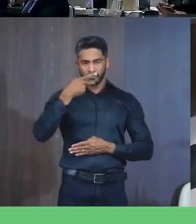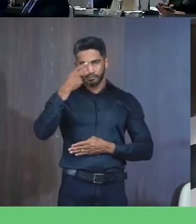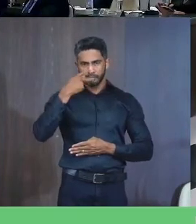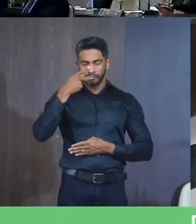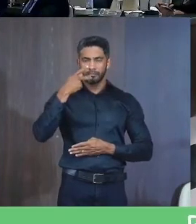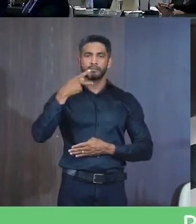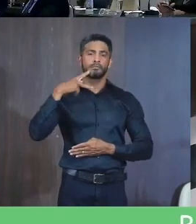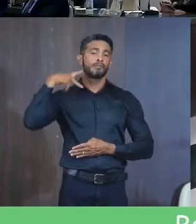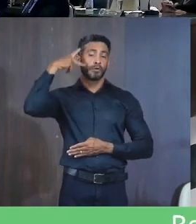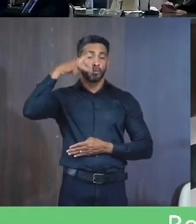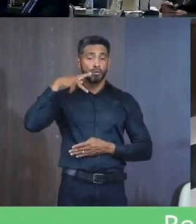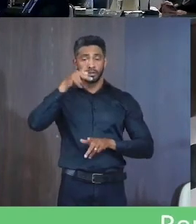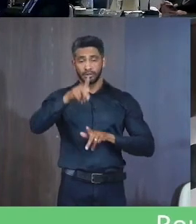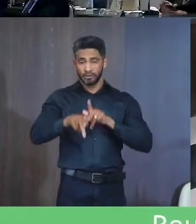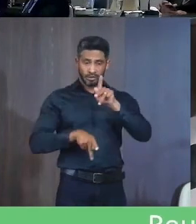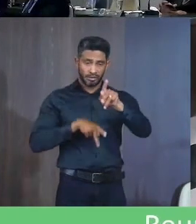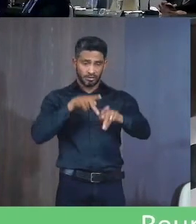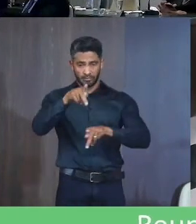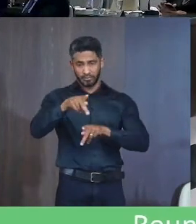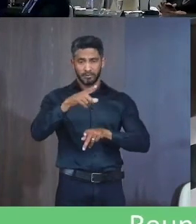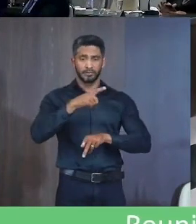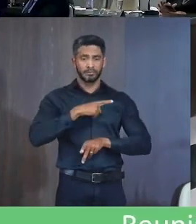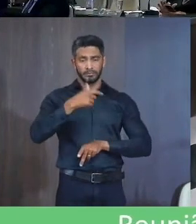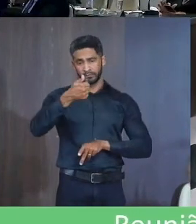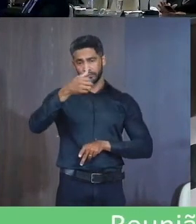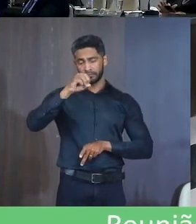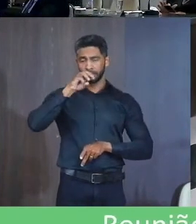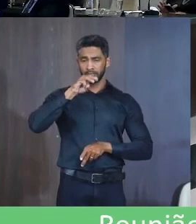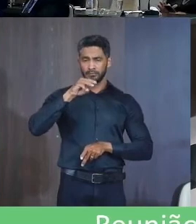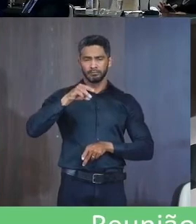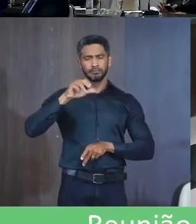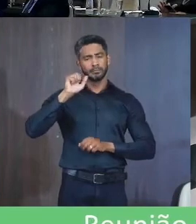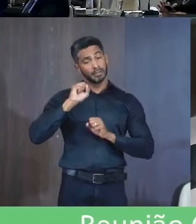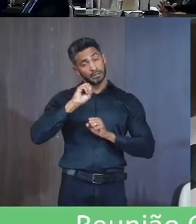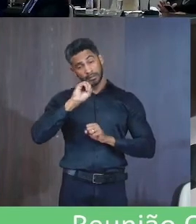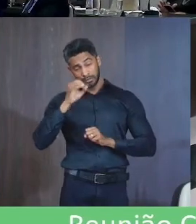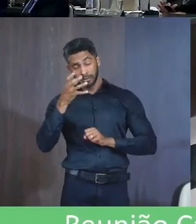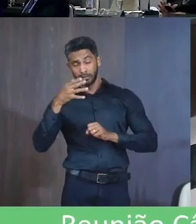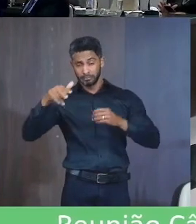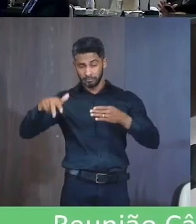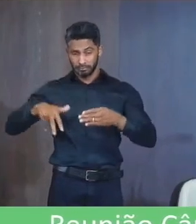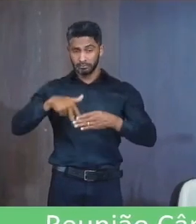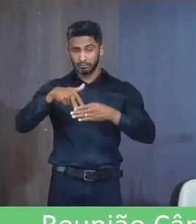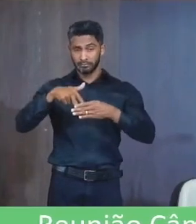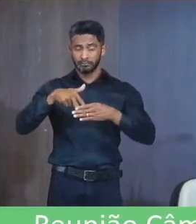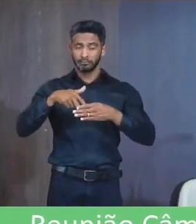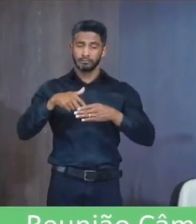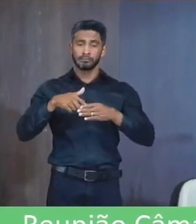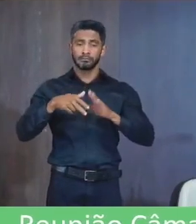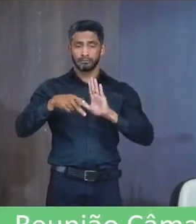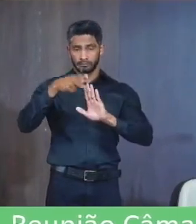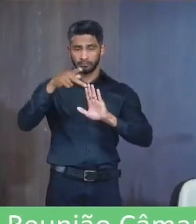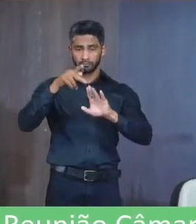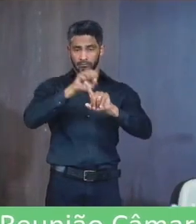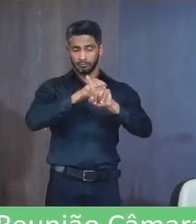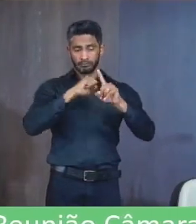públicas No município de Janaúba O senhor tem 10 minutos Se quiser usar a tribuna Projetos sociais Fique à vontade